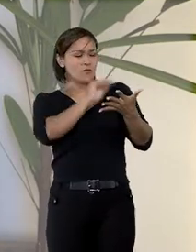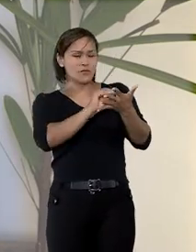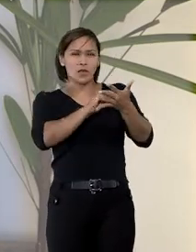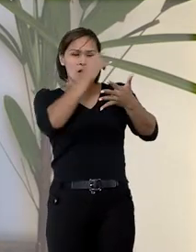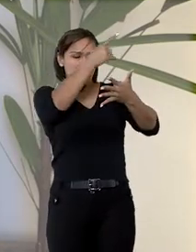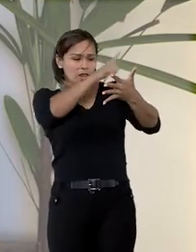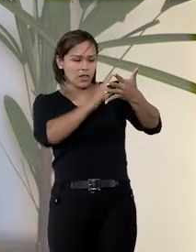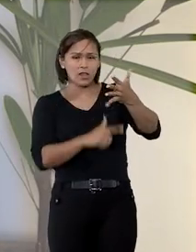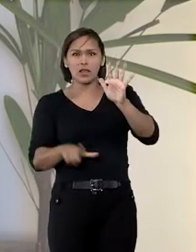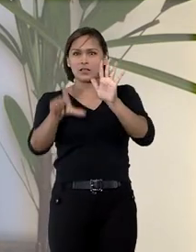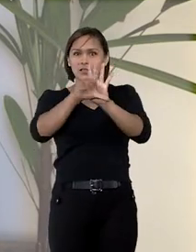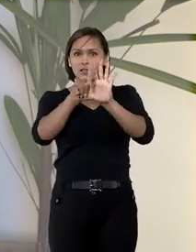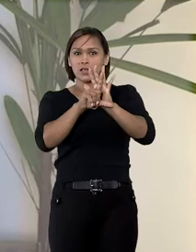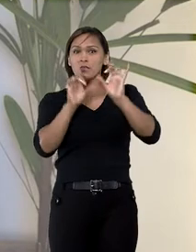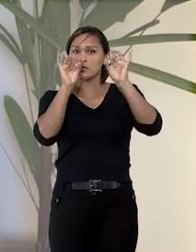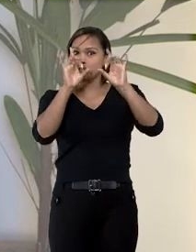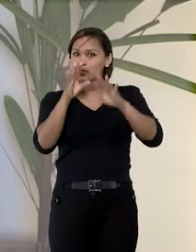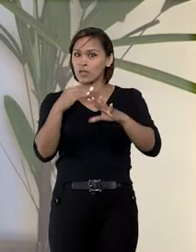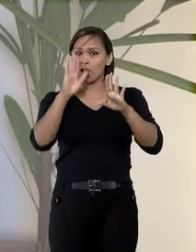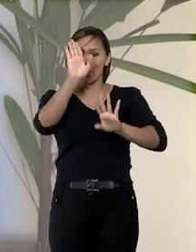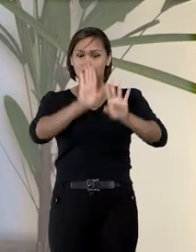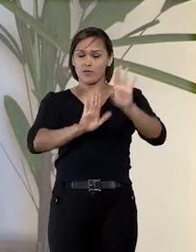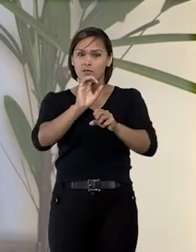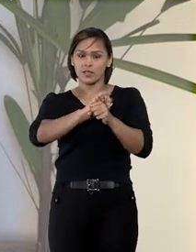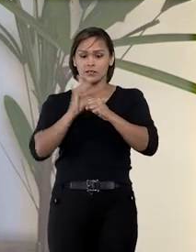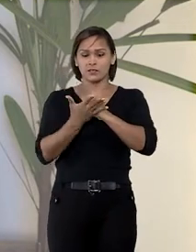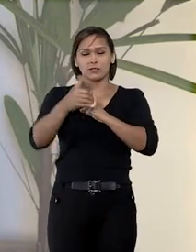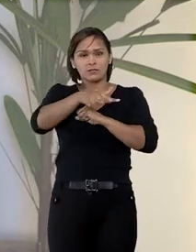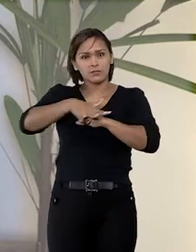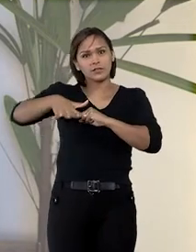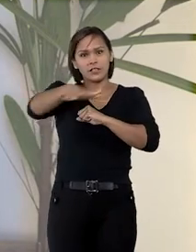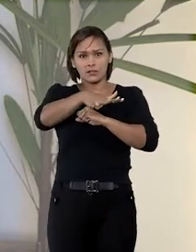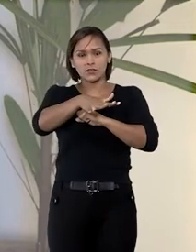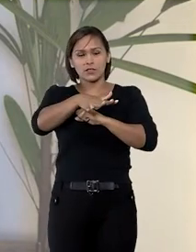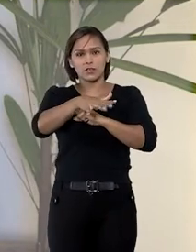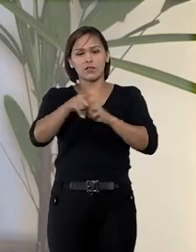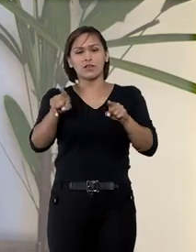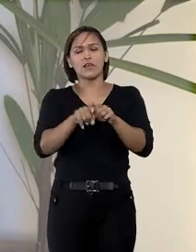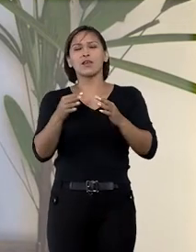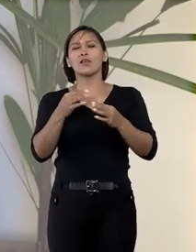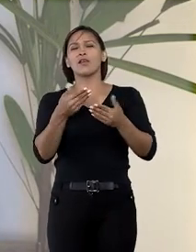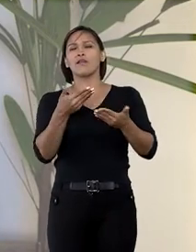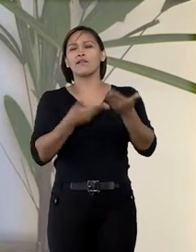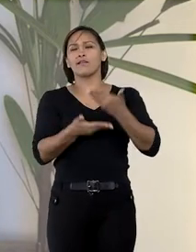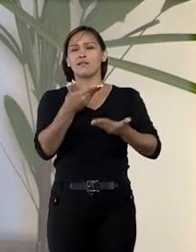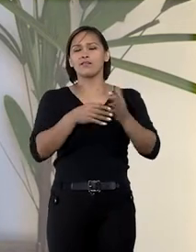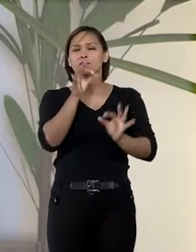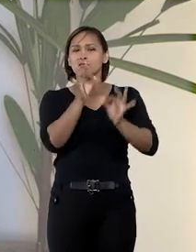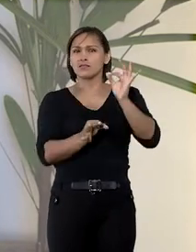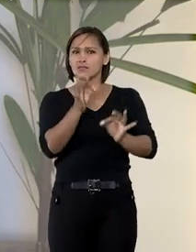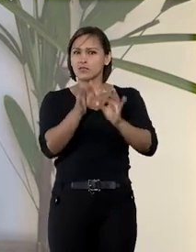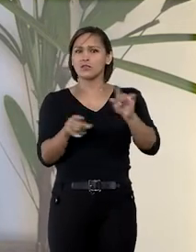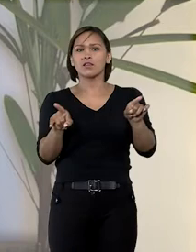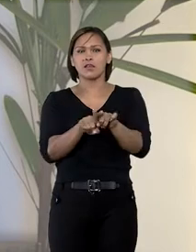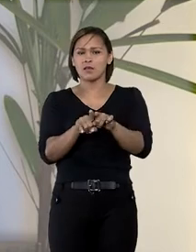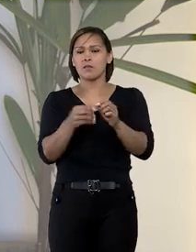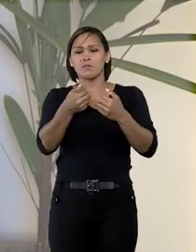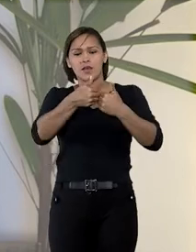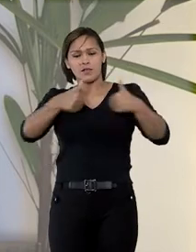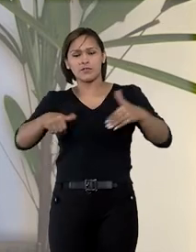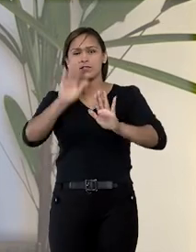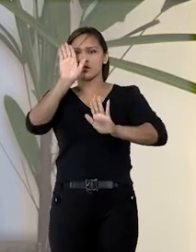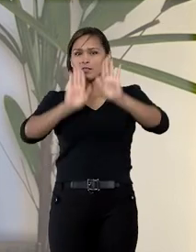exigência da legislação específica de enfrentamento à pandemia da covid-19 em relação à devida justificativa para